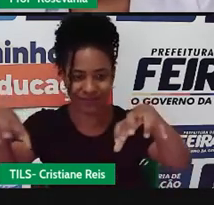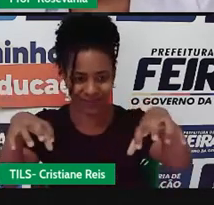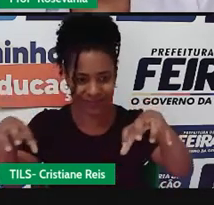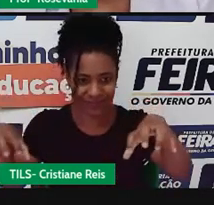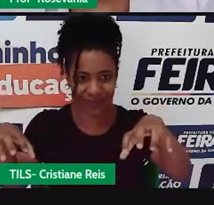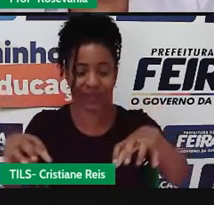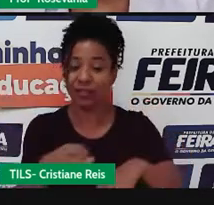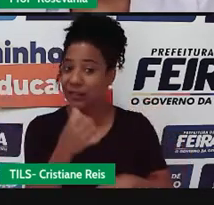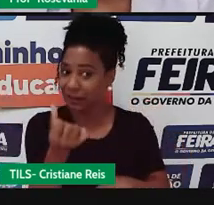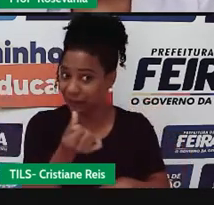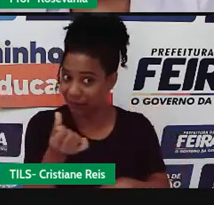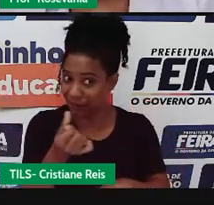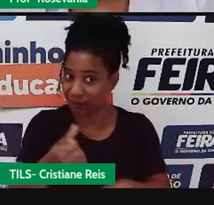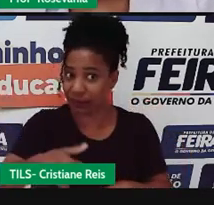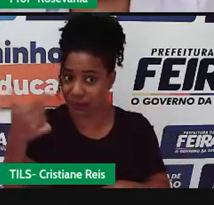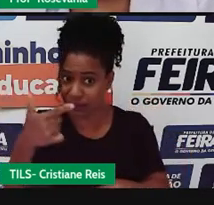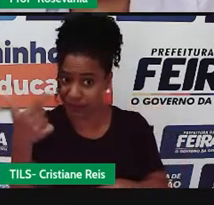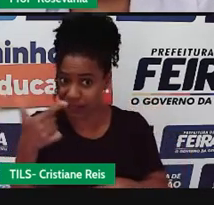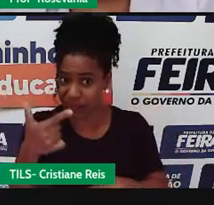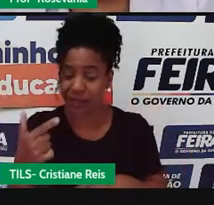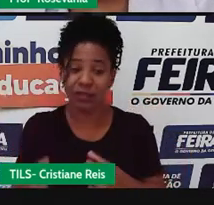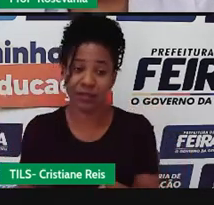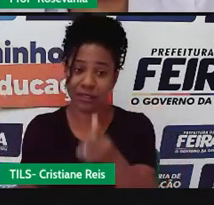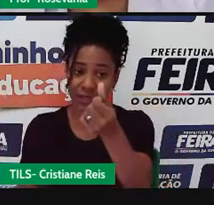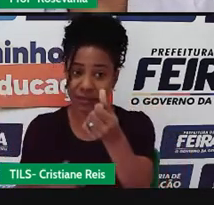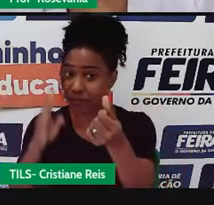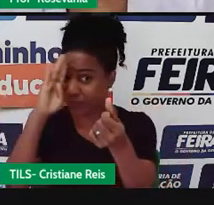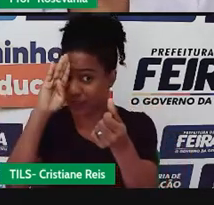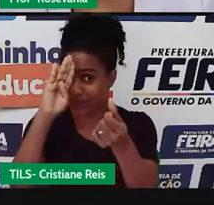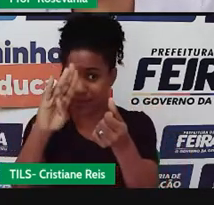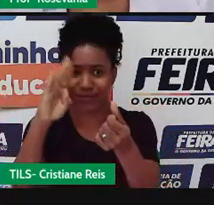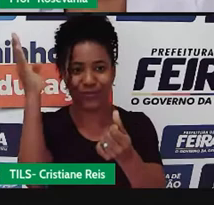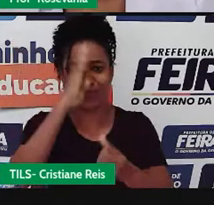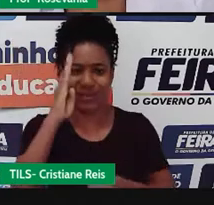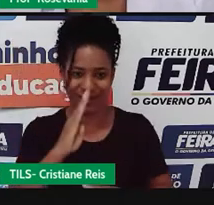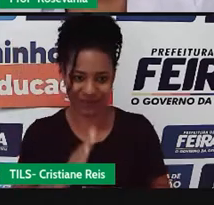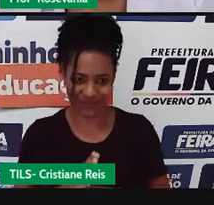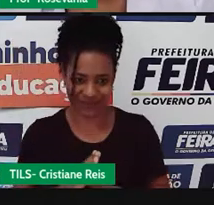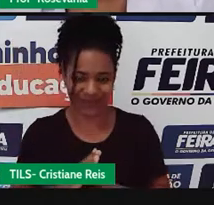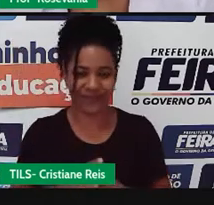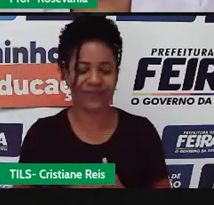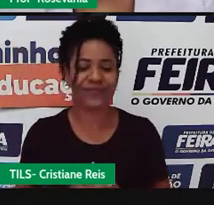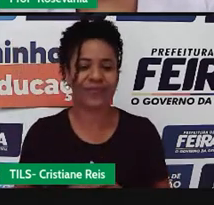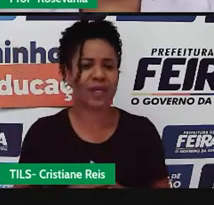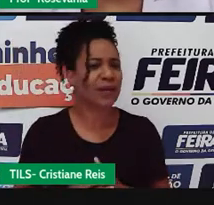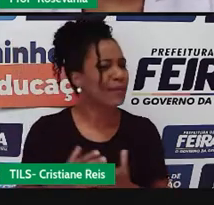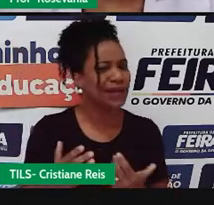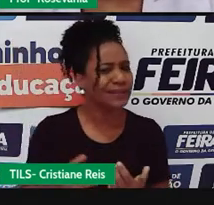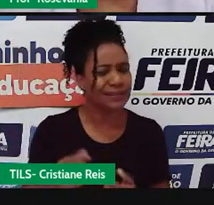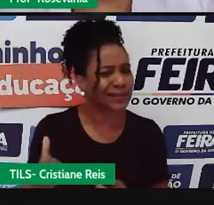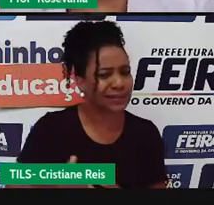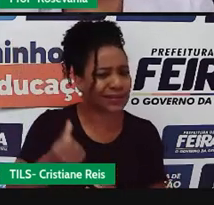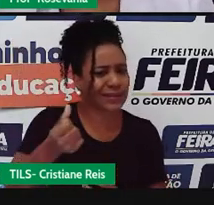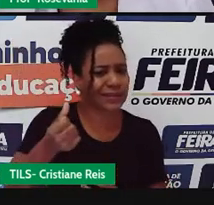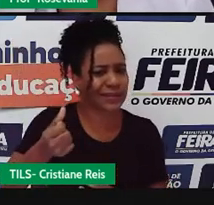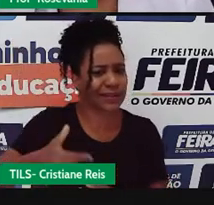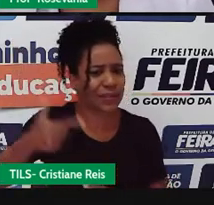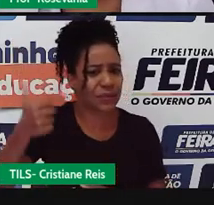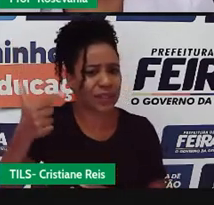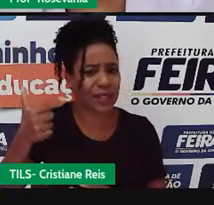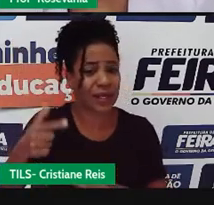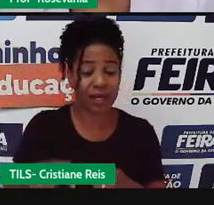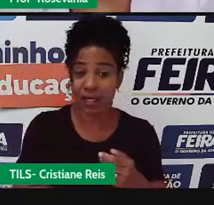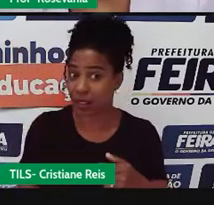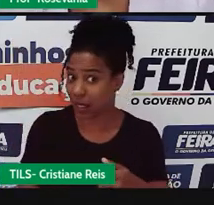seis bacias secundárias. E as outras, todas as bacias principais. O que que diferencia, né, uma bacia secundária de uma bacia, né,